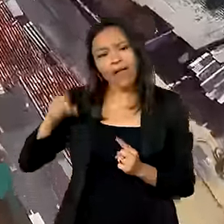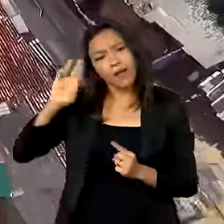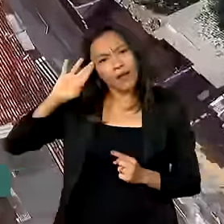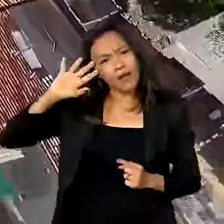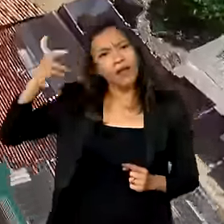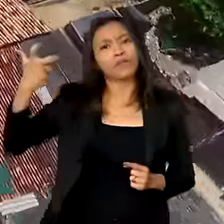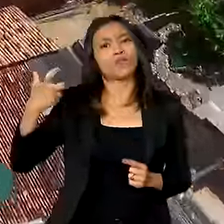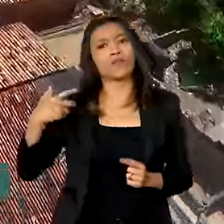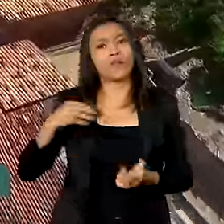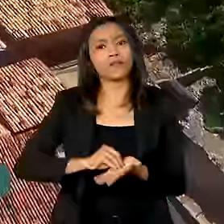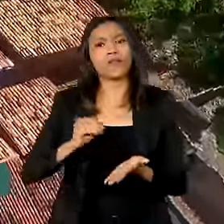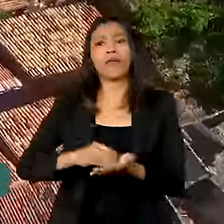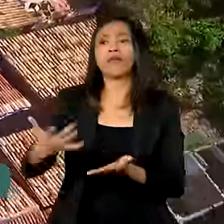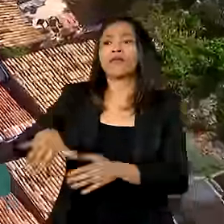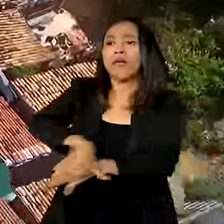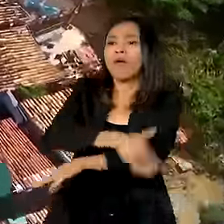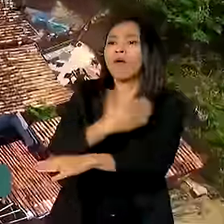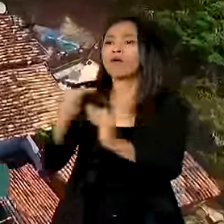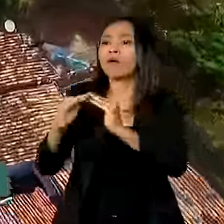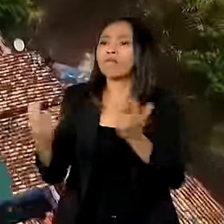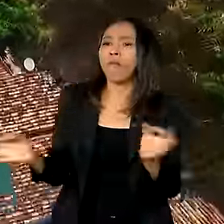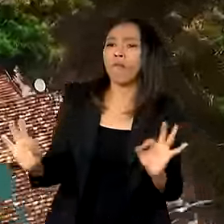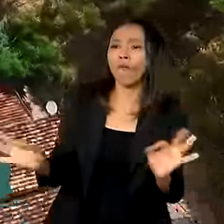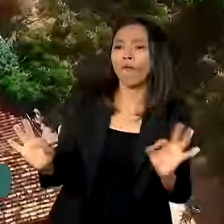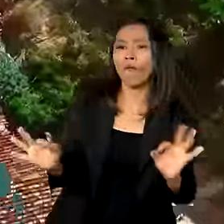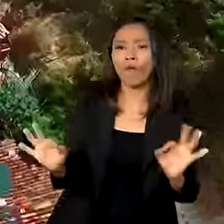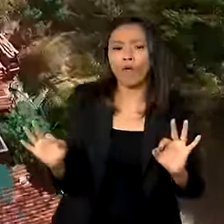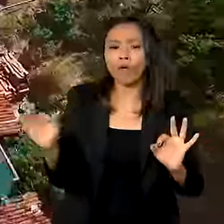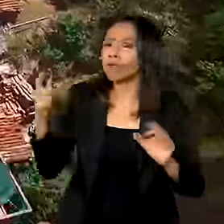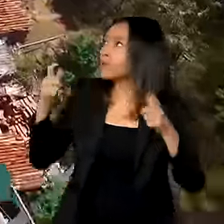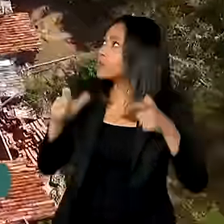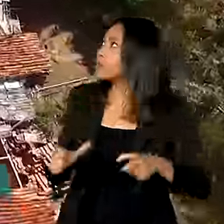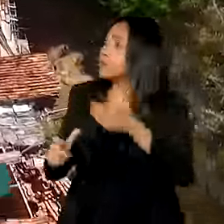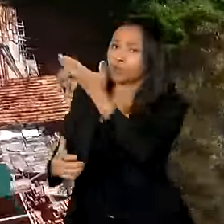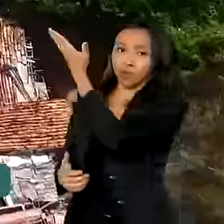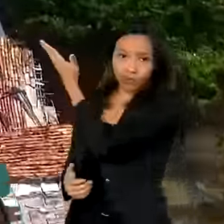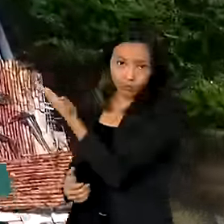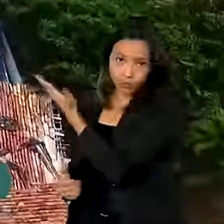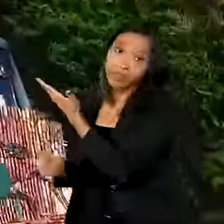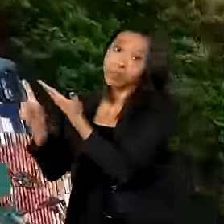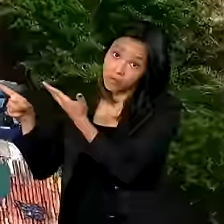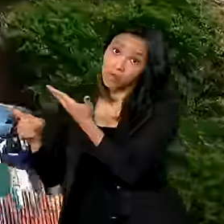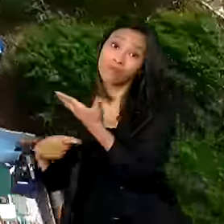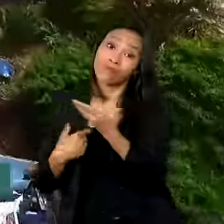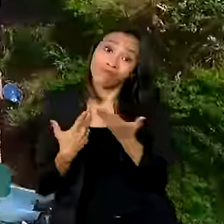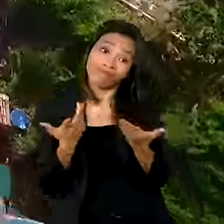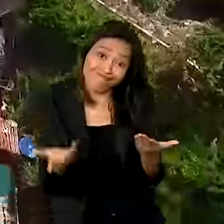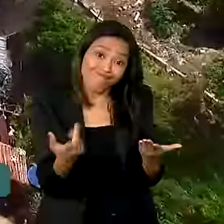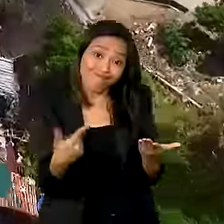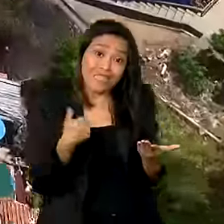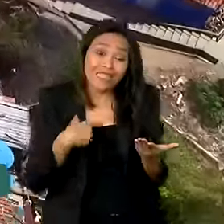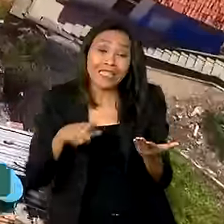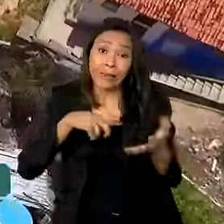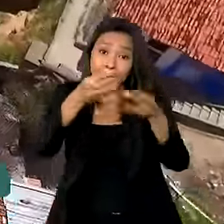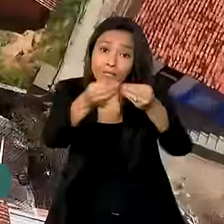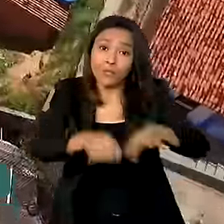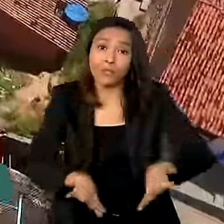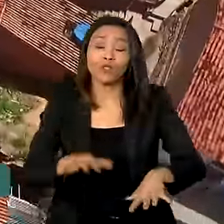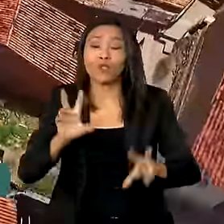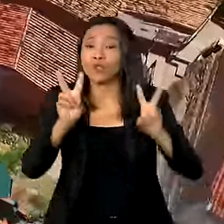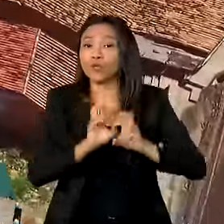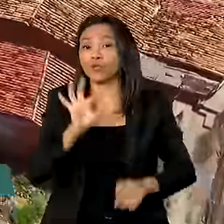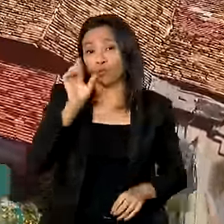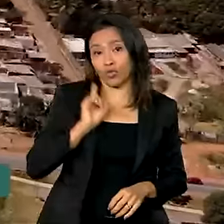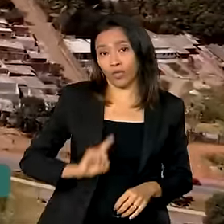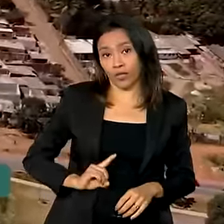para a ausência de endereços formais em áreas periféricas, o que compromete o acesso a direitos e serviços